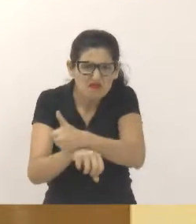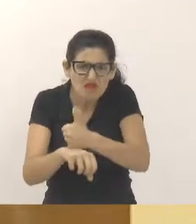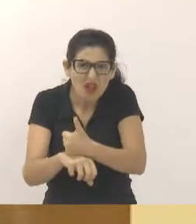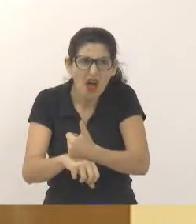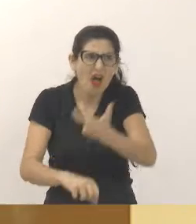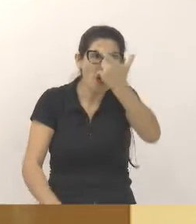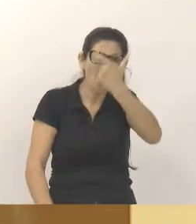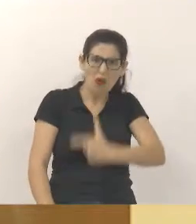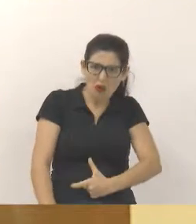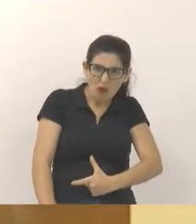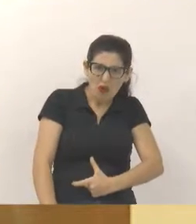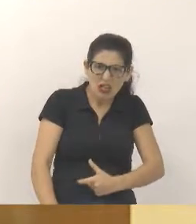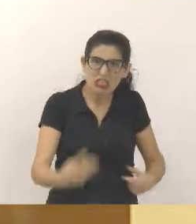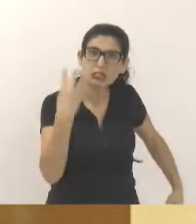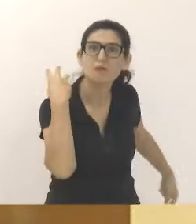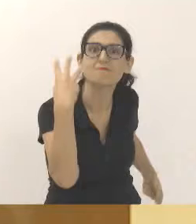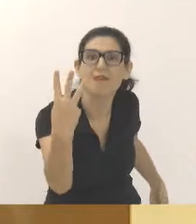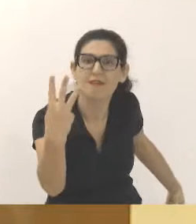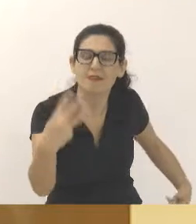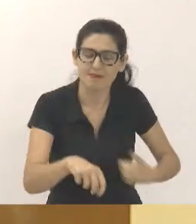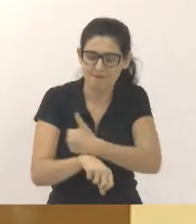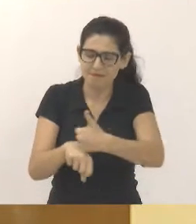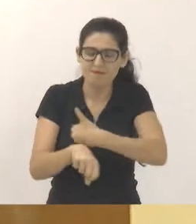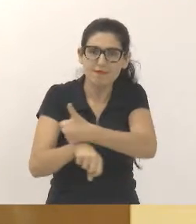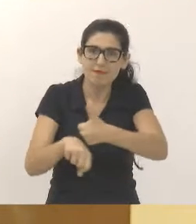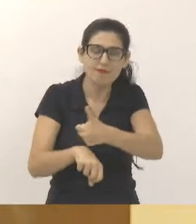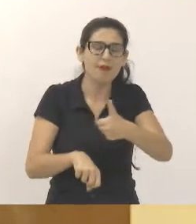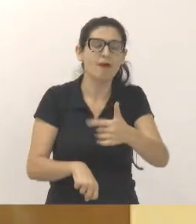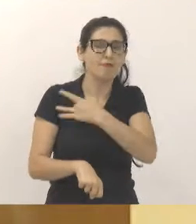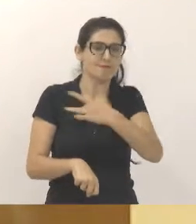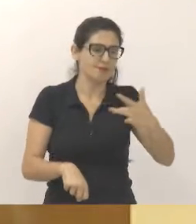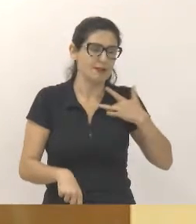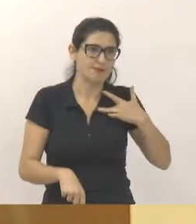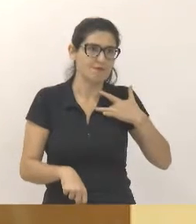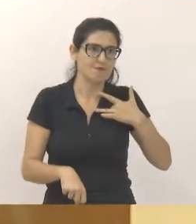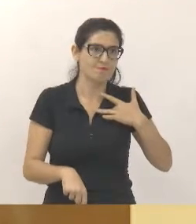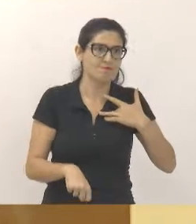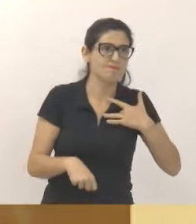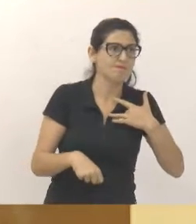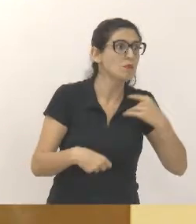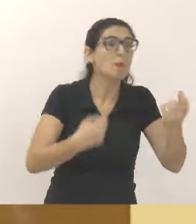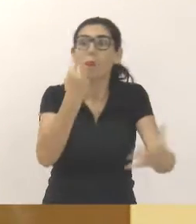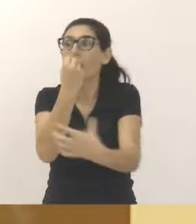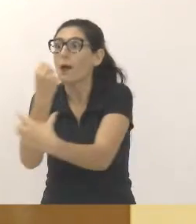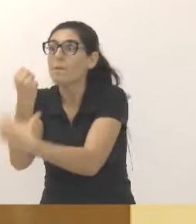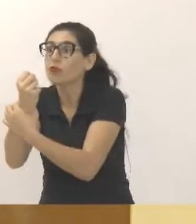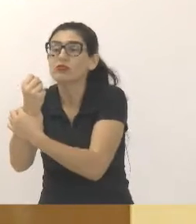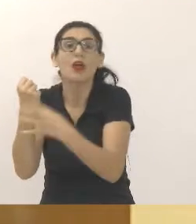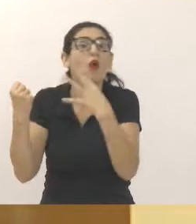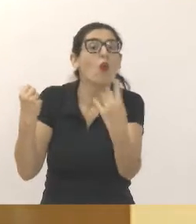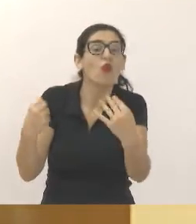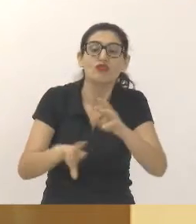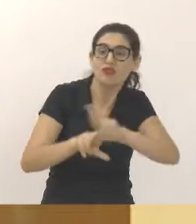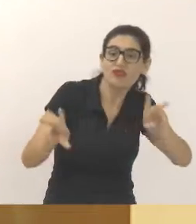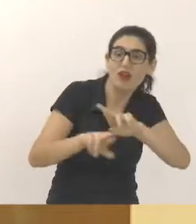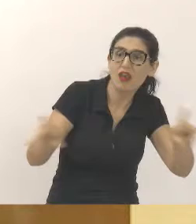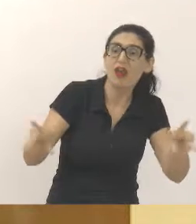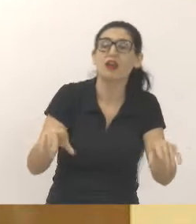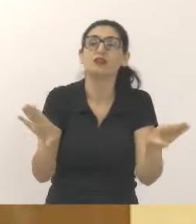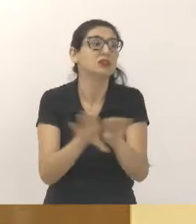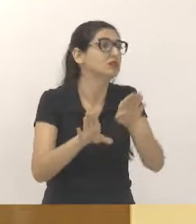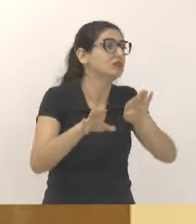três profissionais de saúde atendendo, medicando a população de Jacareí, viu